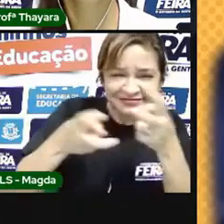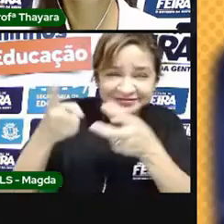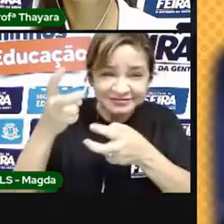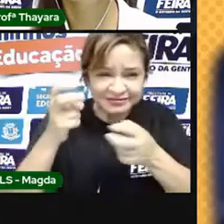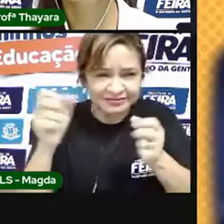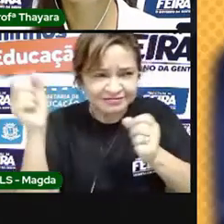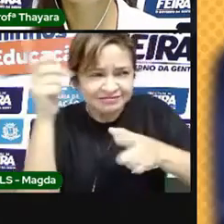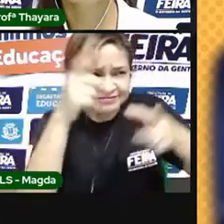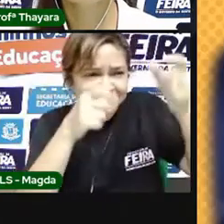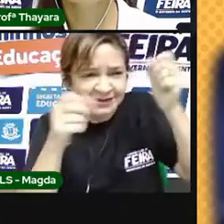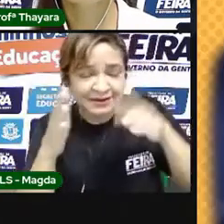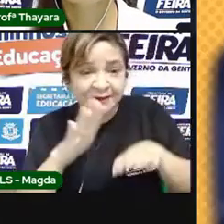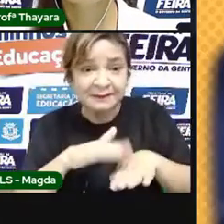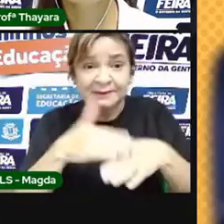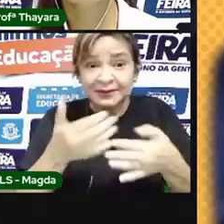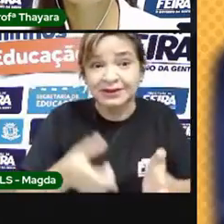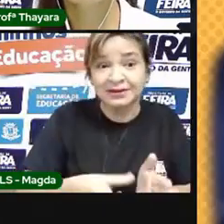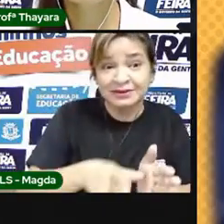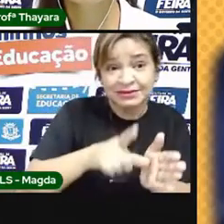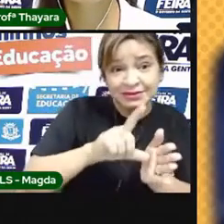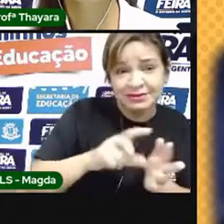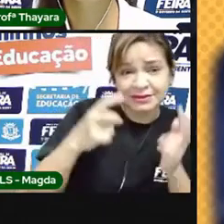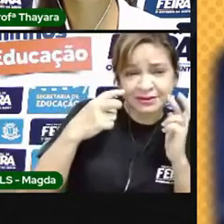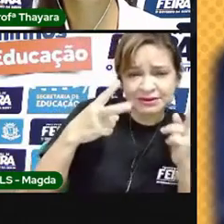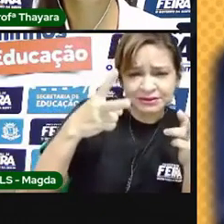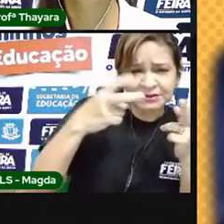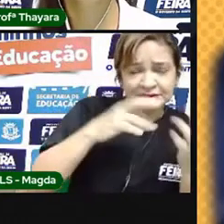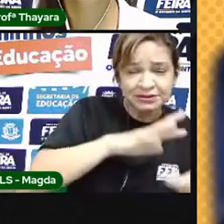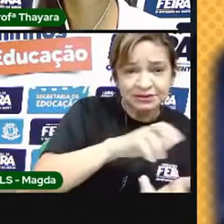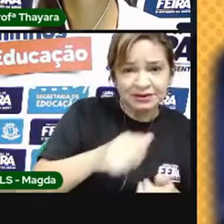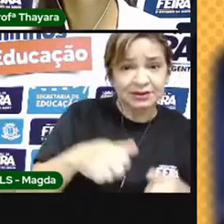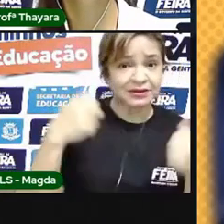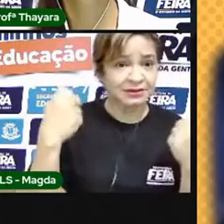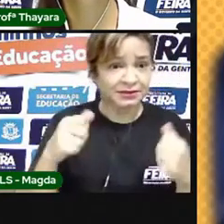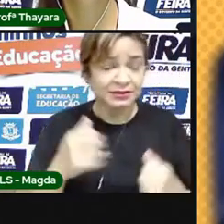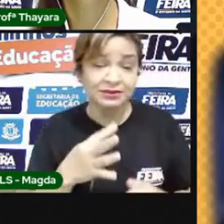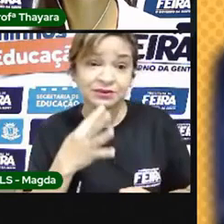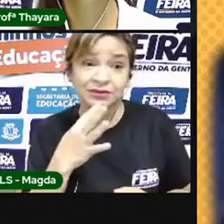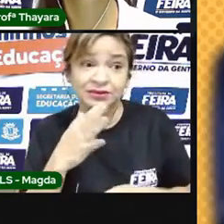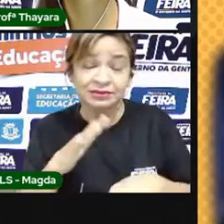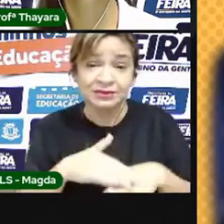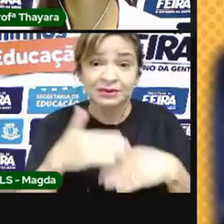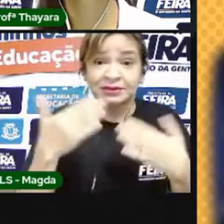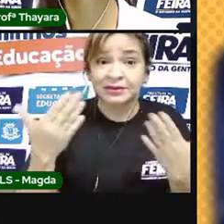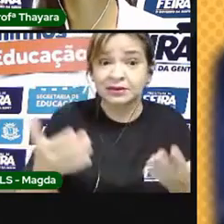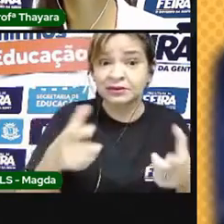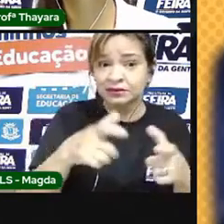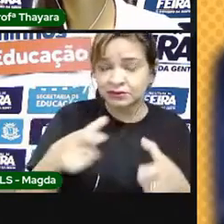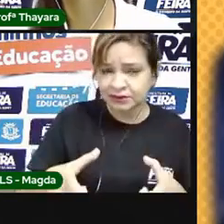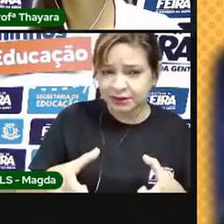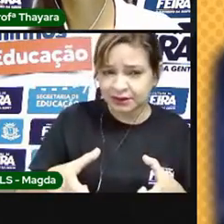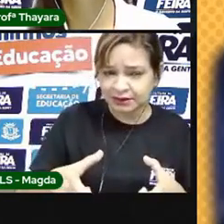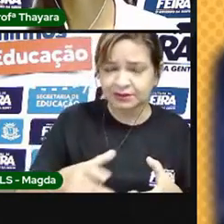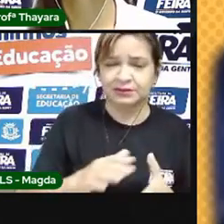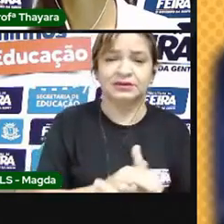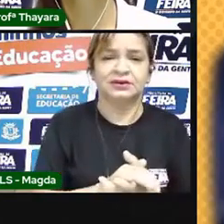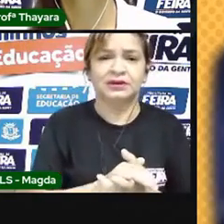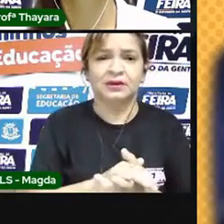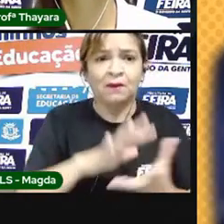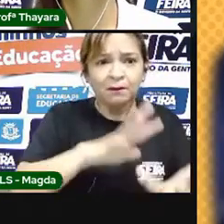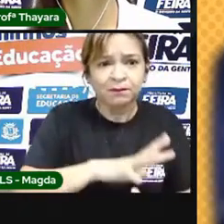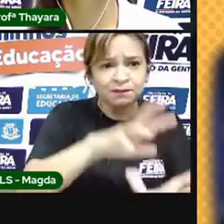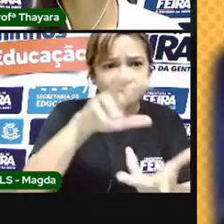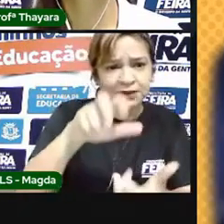Mas antes de explorar o universo, é preciso conhecer um pouco mais sobre o lugar onde moramos. O planeta